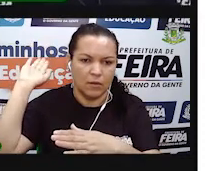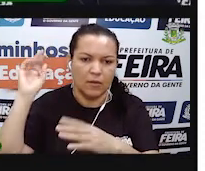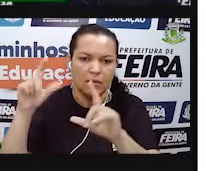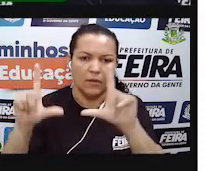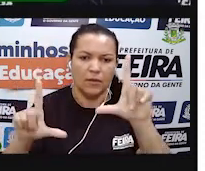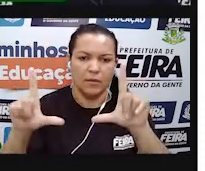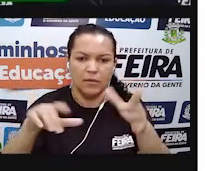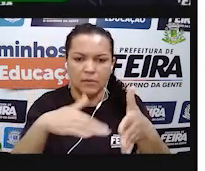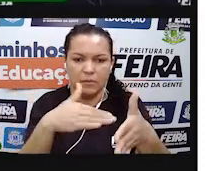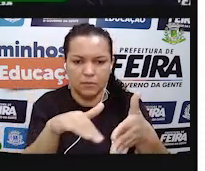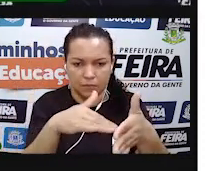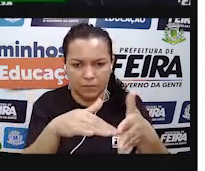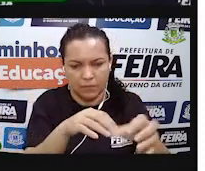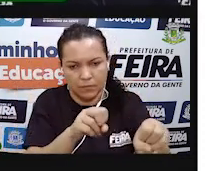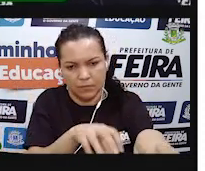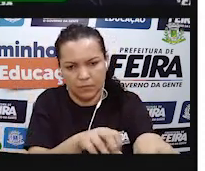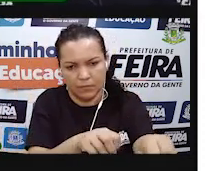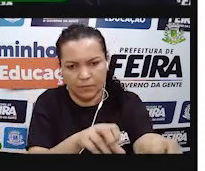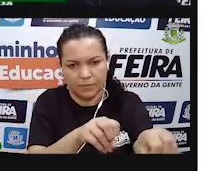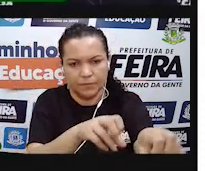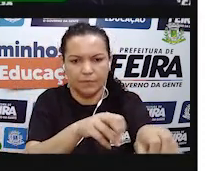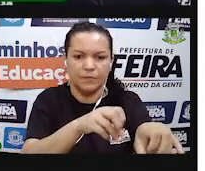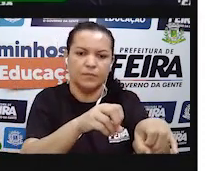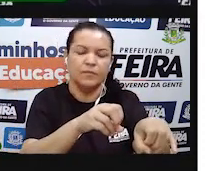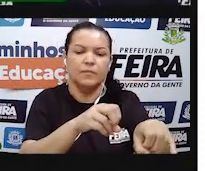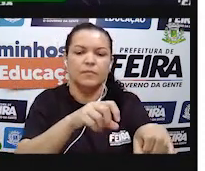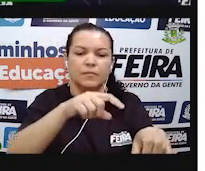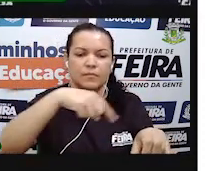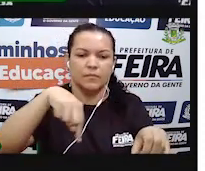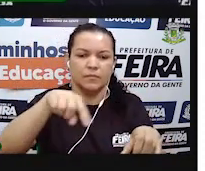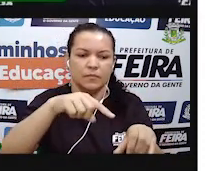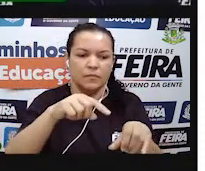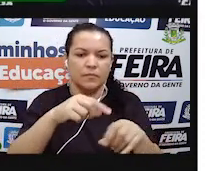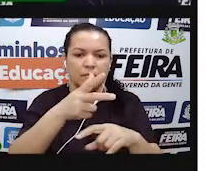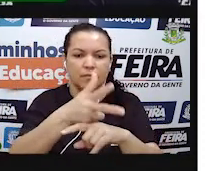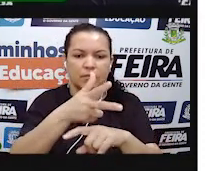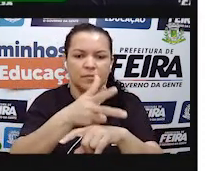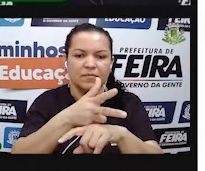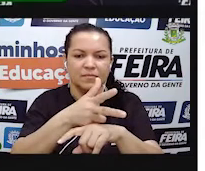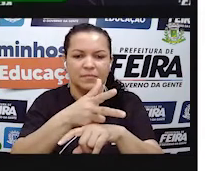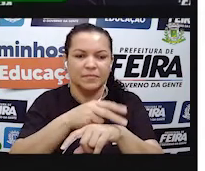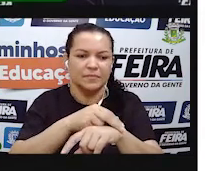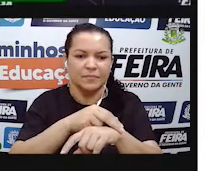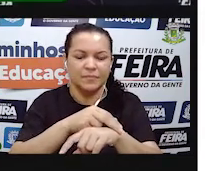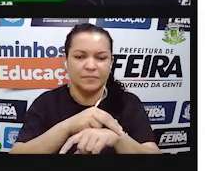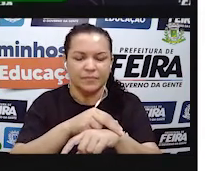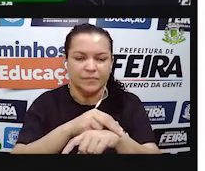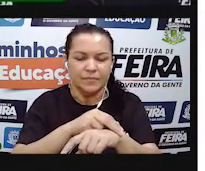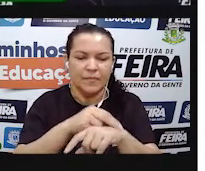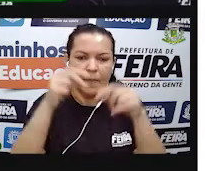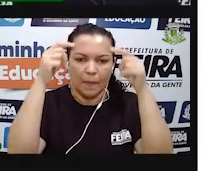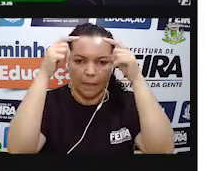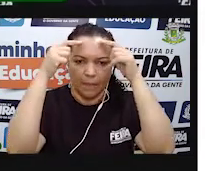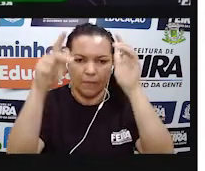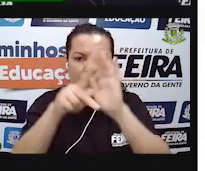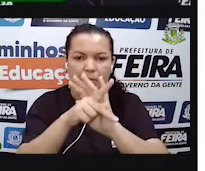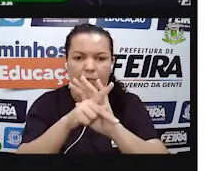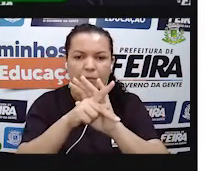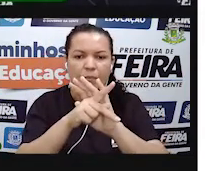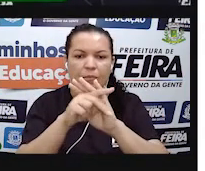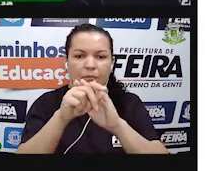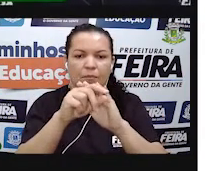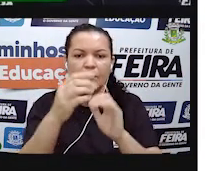um cartaz da Secretaria Municipal de Educação aqui da nossa